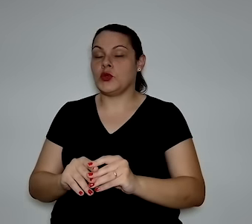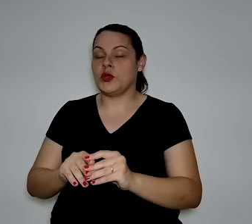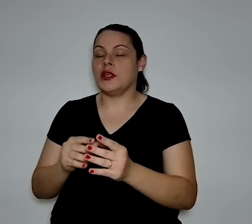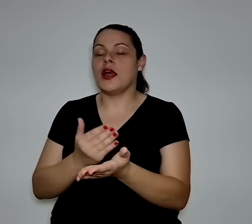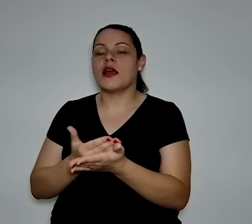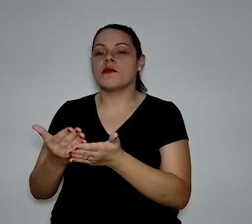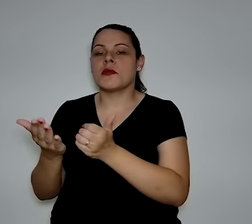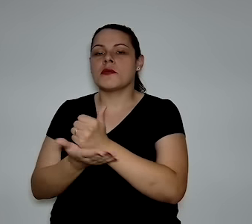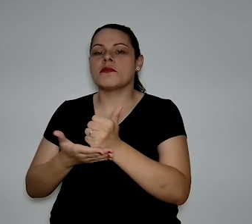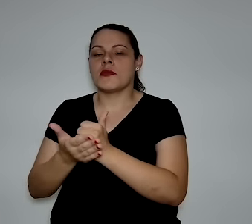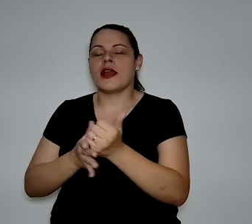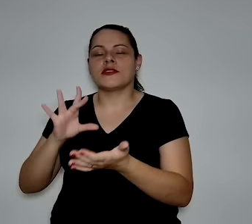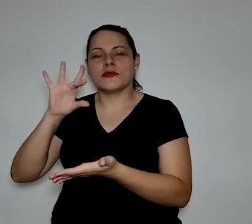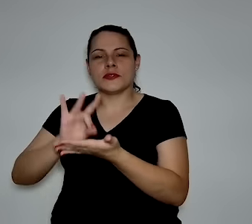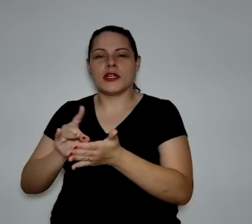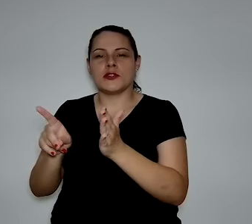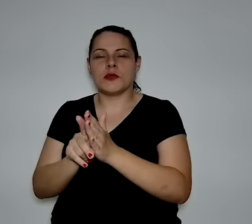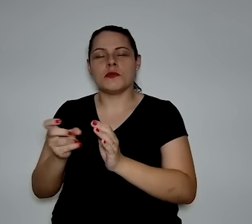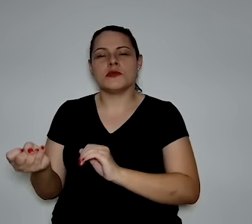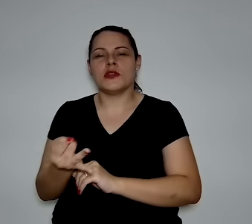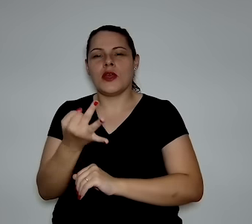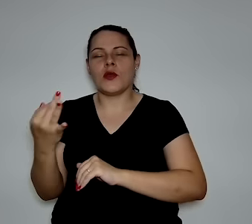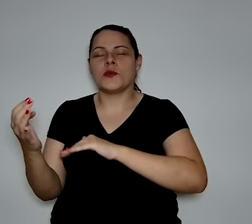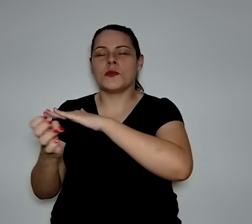oficiais, ou de consultorias internacionais,